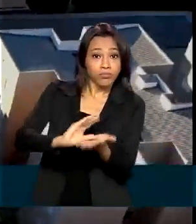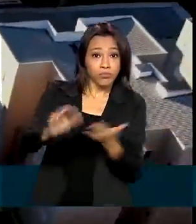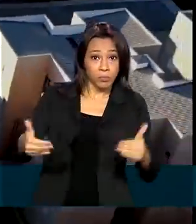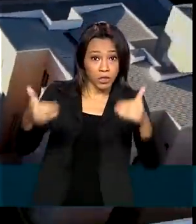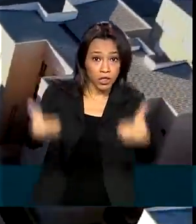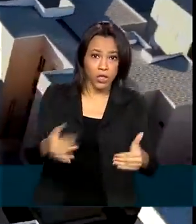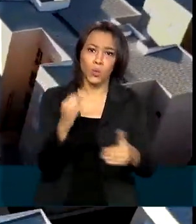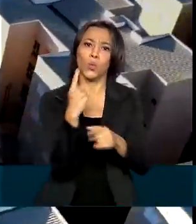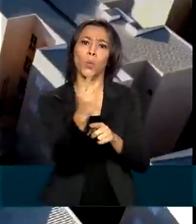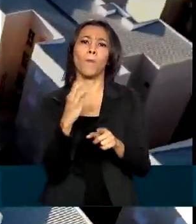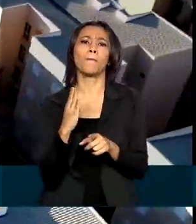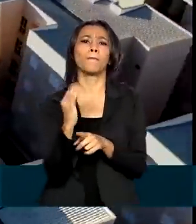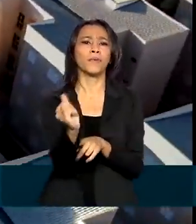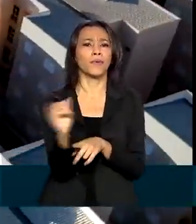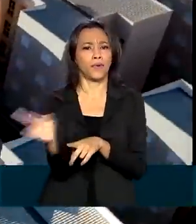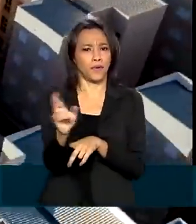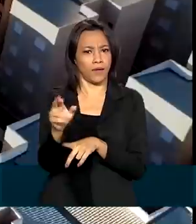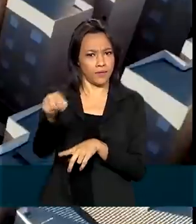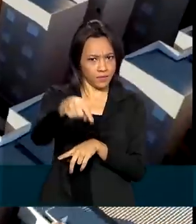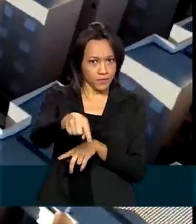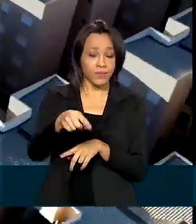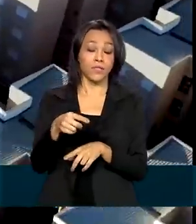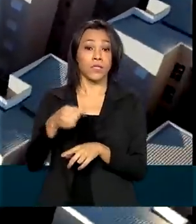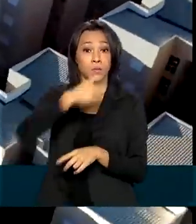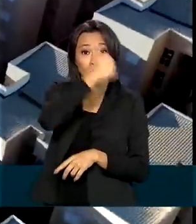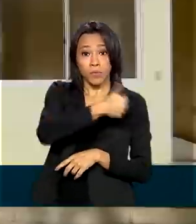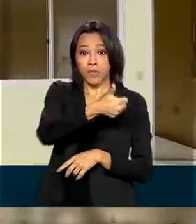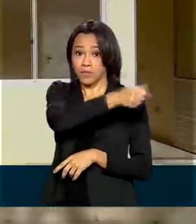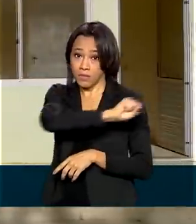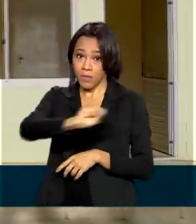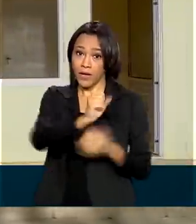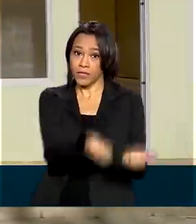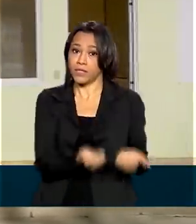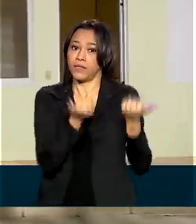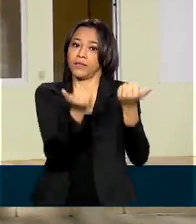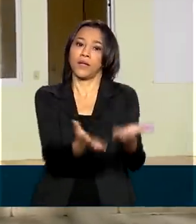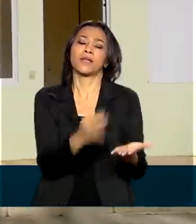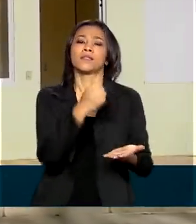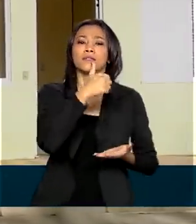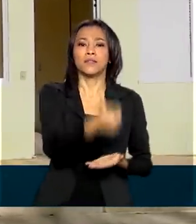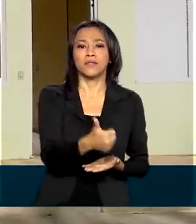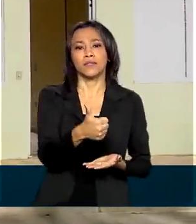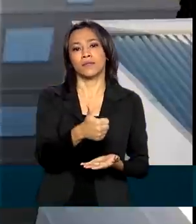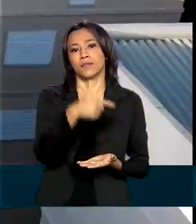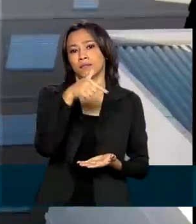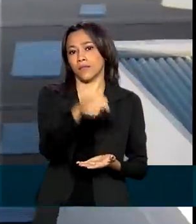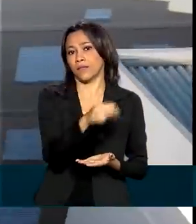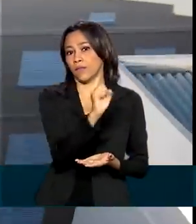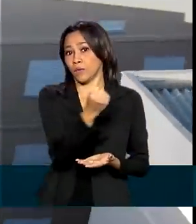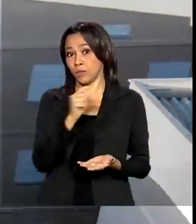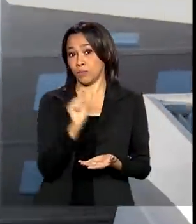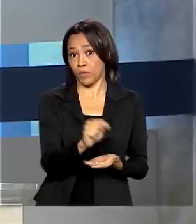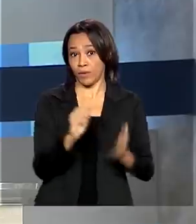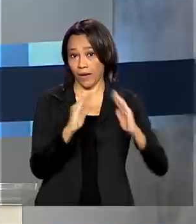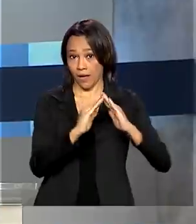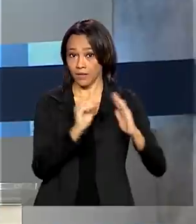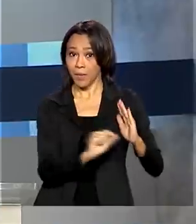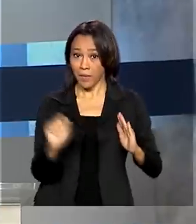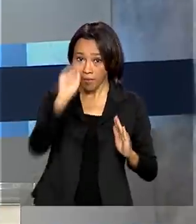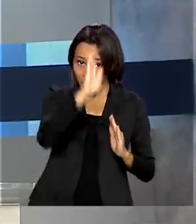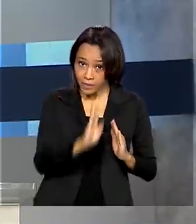1 bilhão de reais no programa. No primeiro semestre, foram entregues 178 mil casas em todo o país.